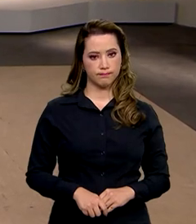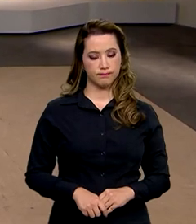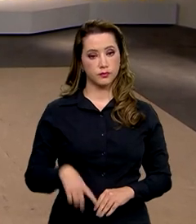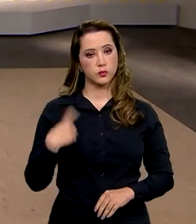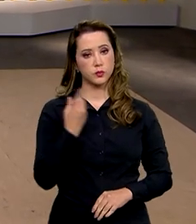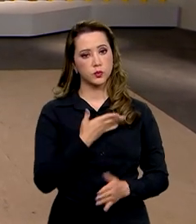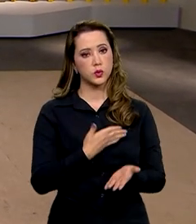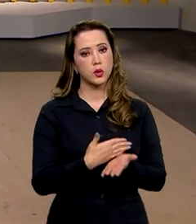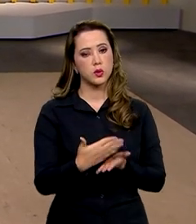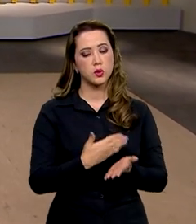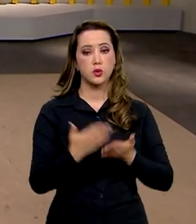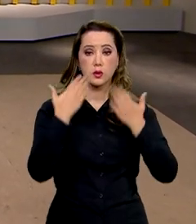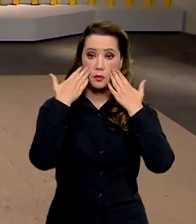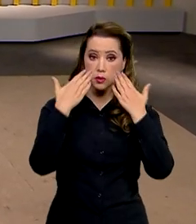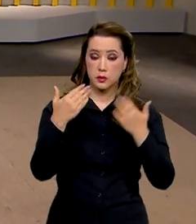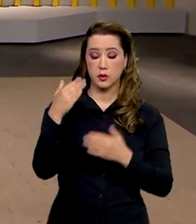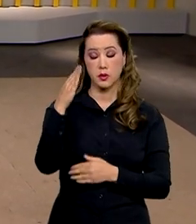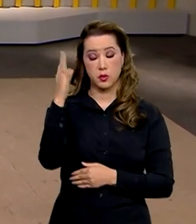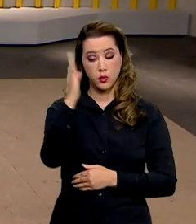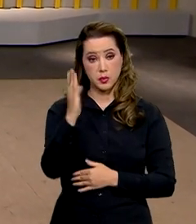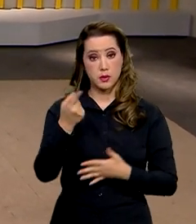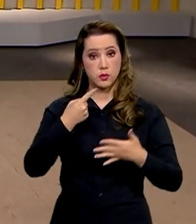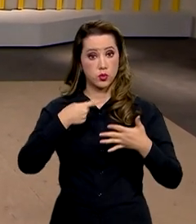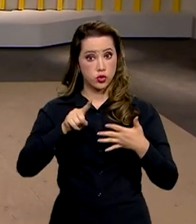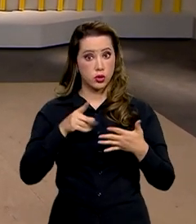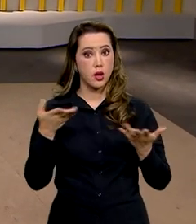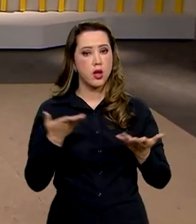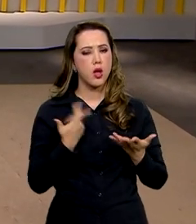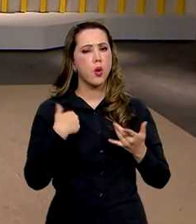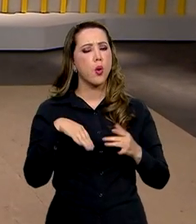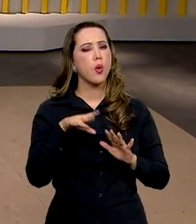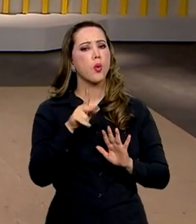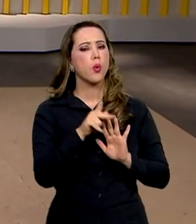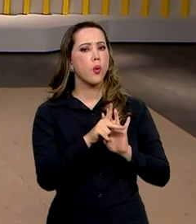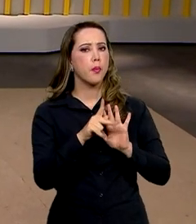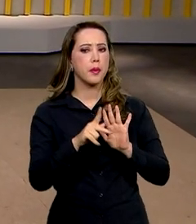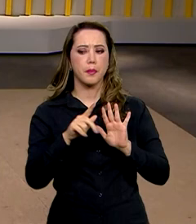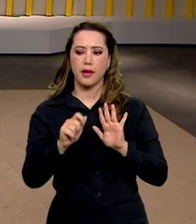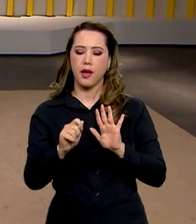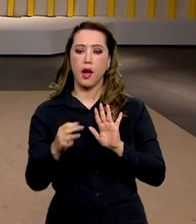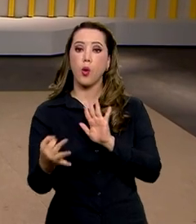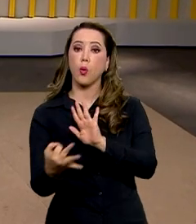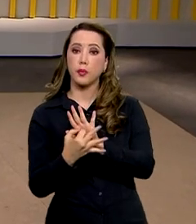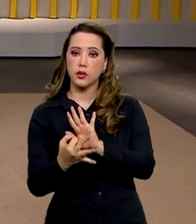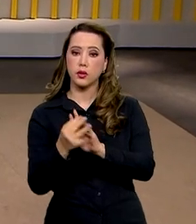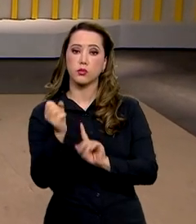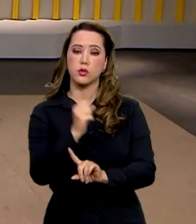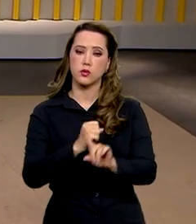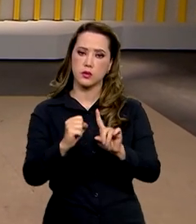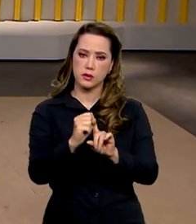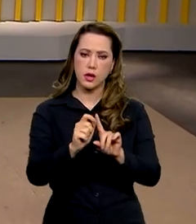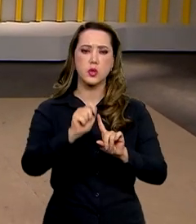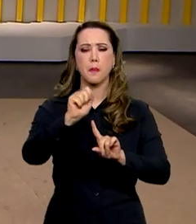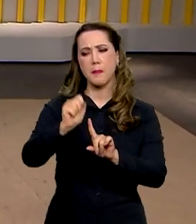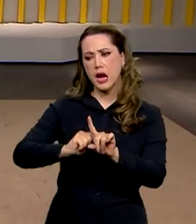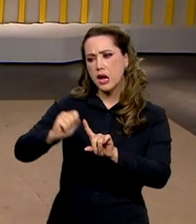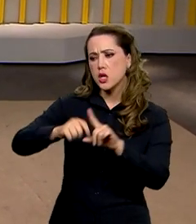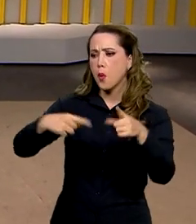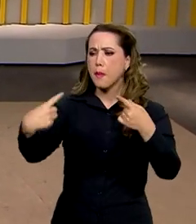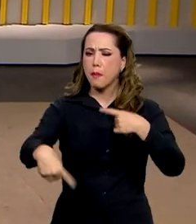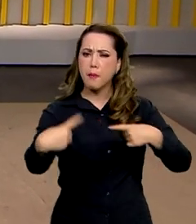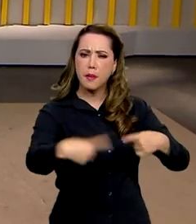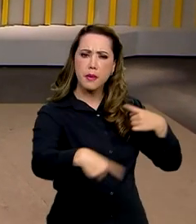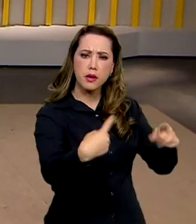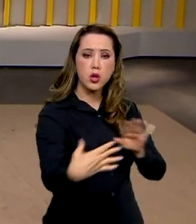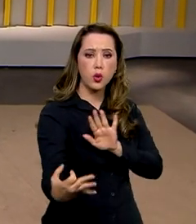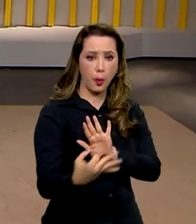E nós começamos essa edição do Brasil em Dia com o plano plurianual participativo. Depois de meses de discussão e